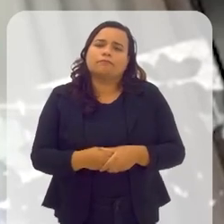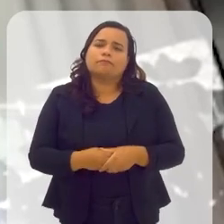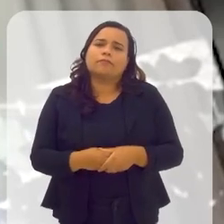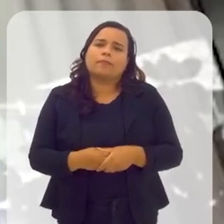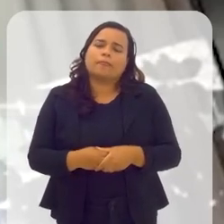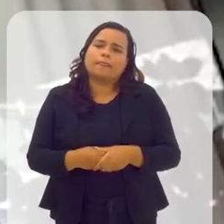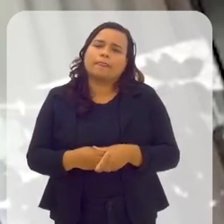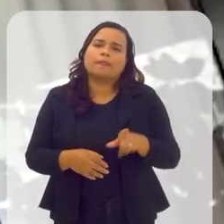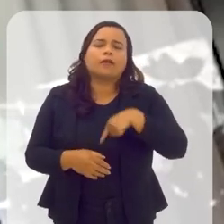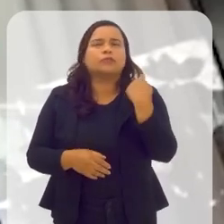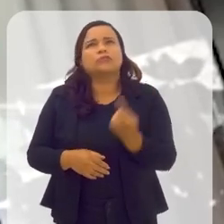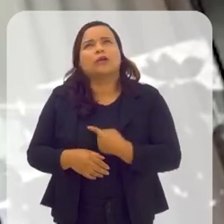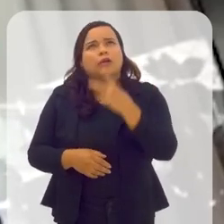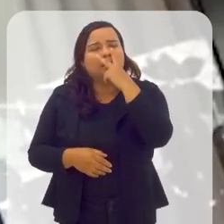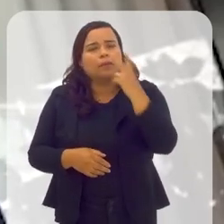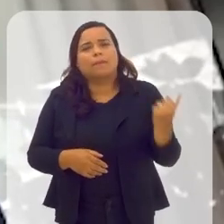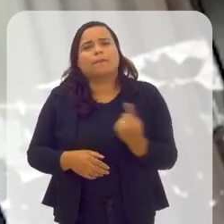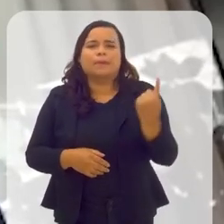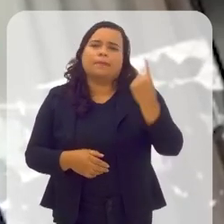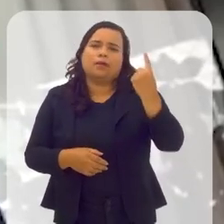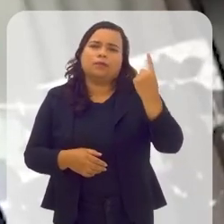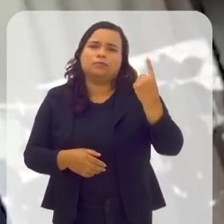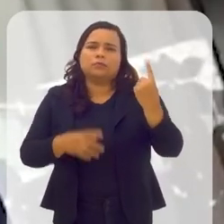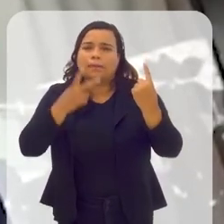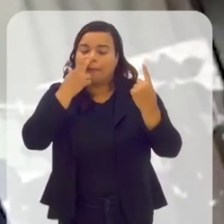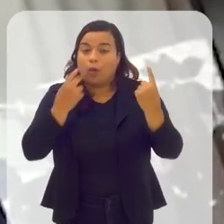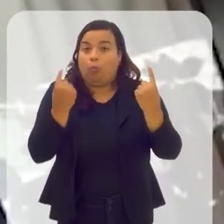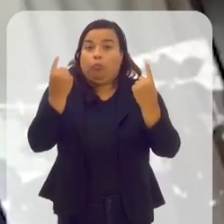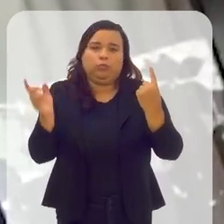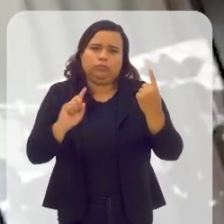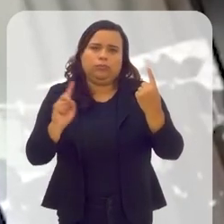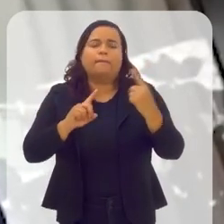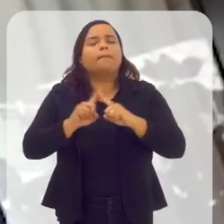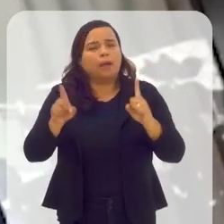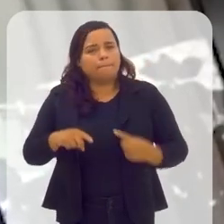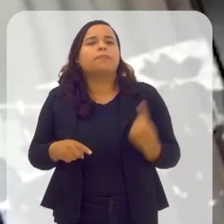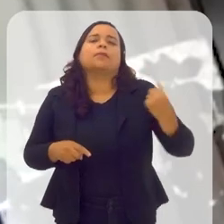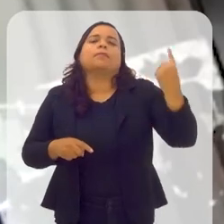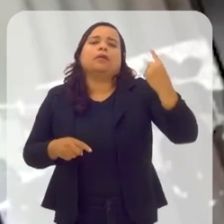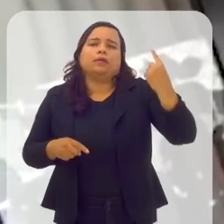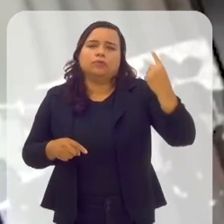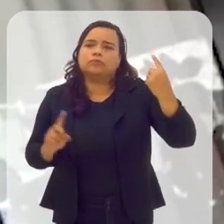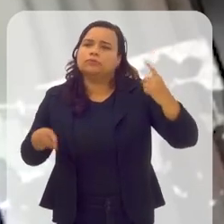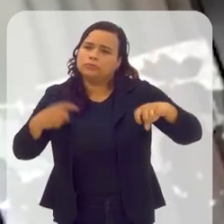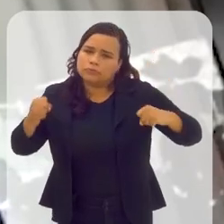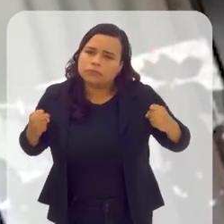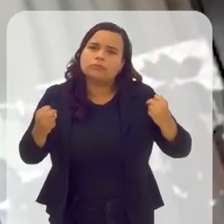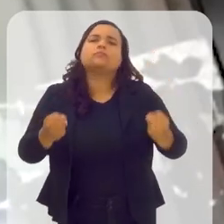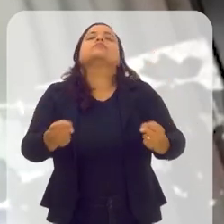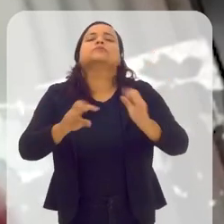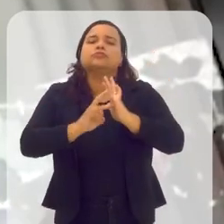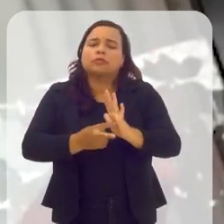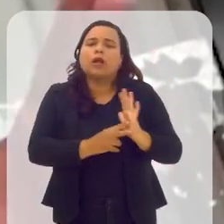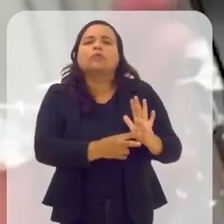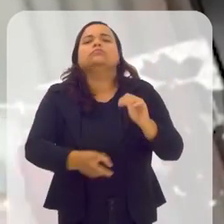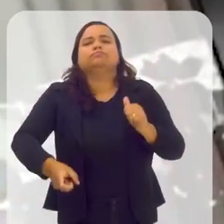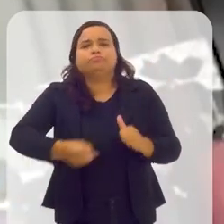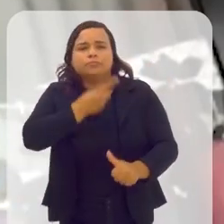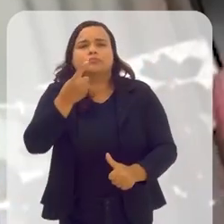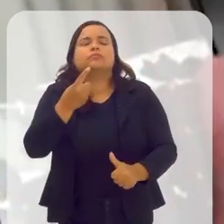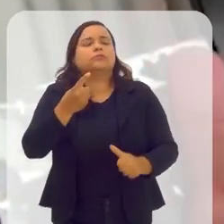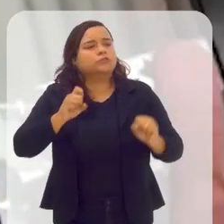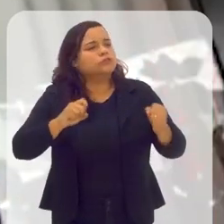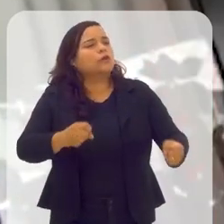Nós somos o primeiro, eu acho que não o único mais, mas o primeiro S a fazer todas as ações